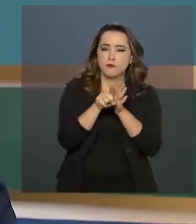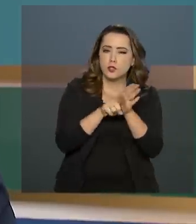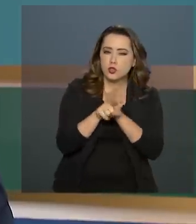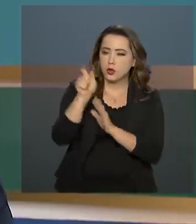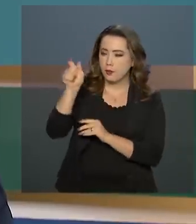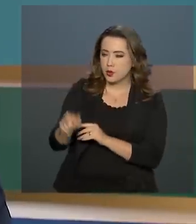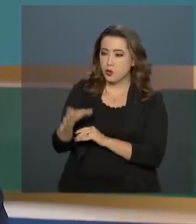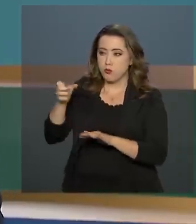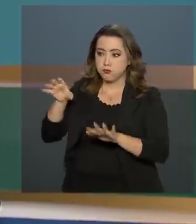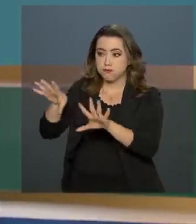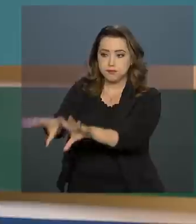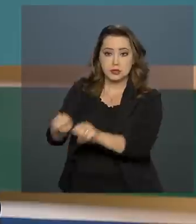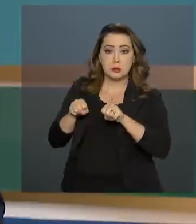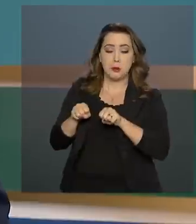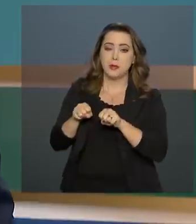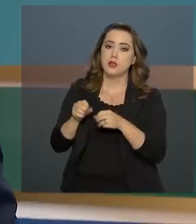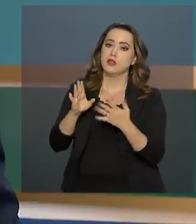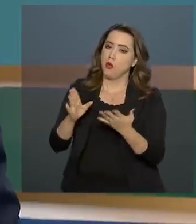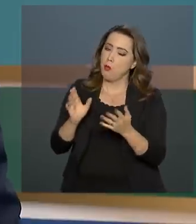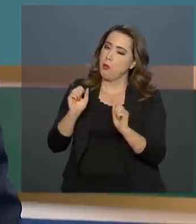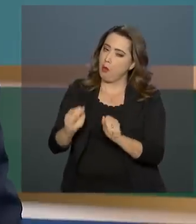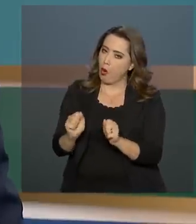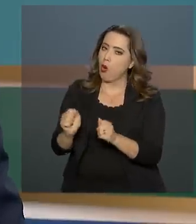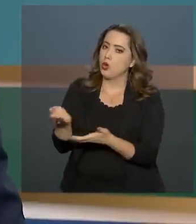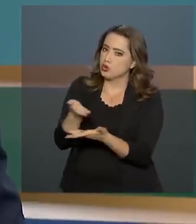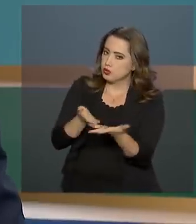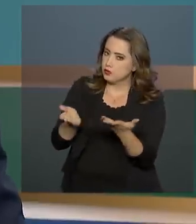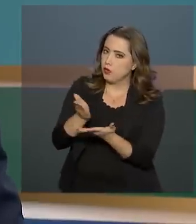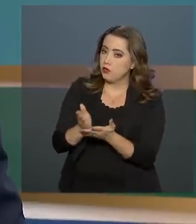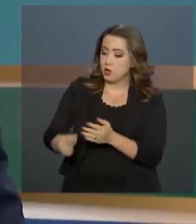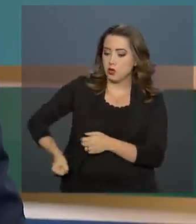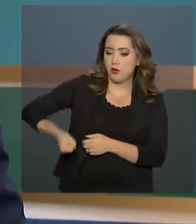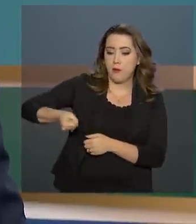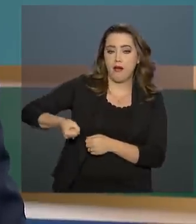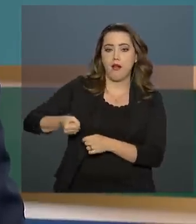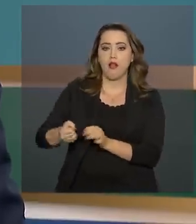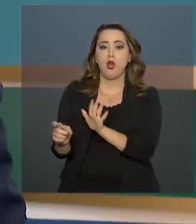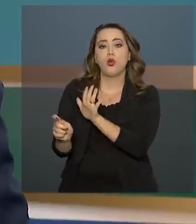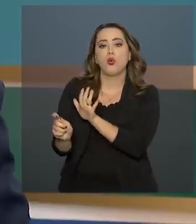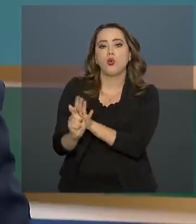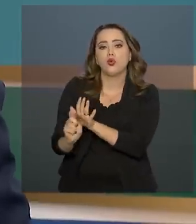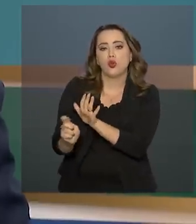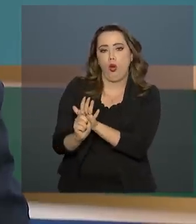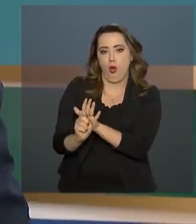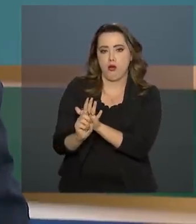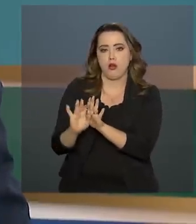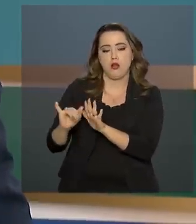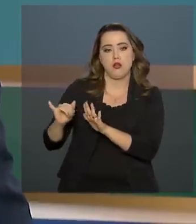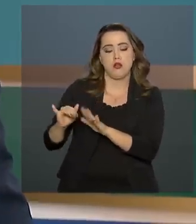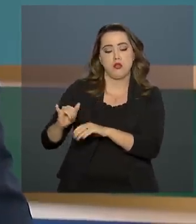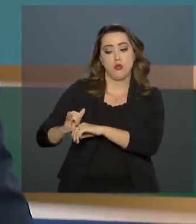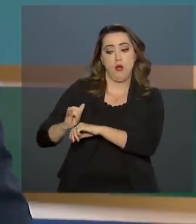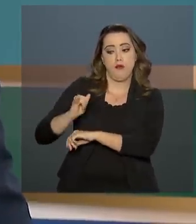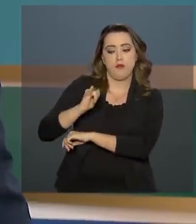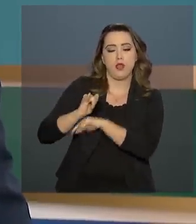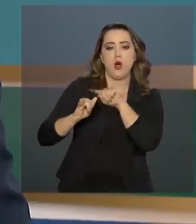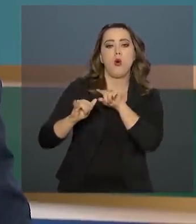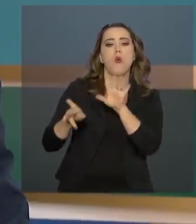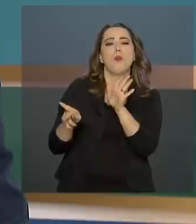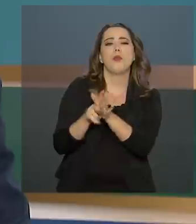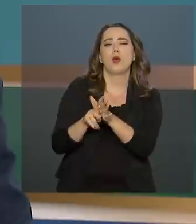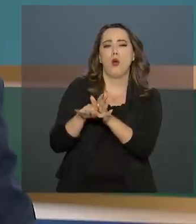Sevilha, na Espanha, pelo suposto envolvimento no transporte de entorpecentes em uma aeronave da FAB, a Força Aérea Brasileira.